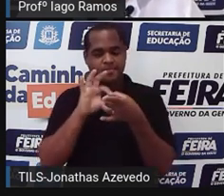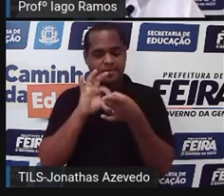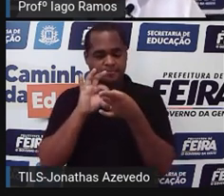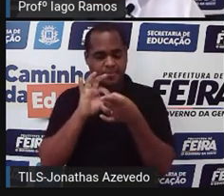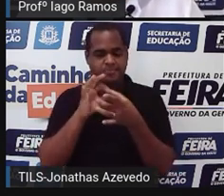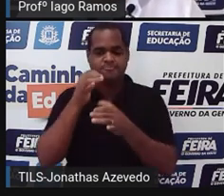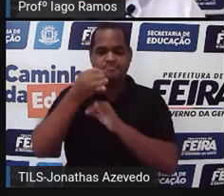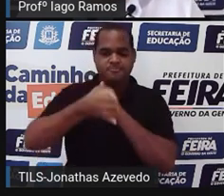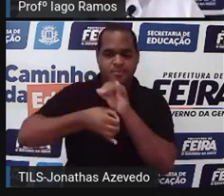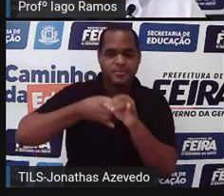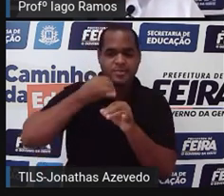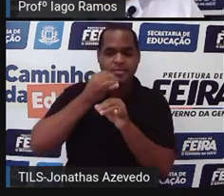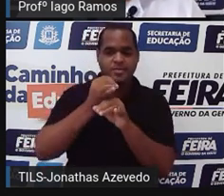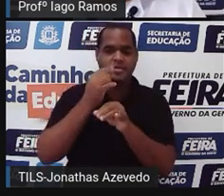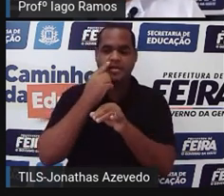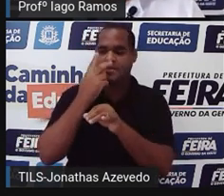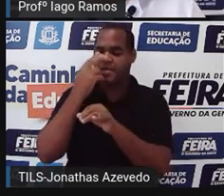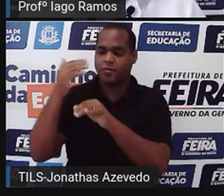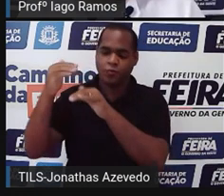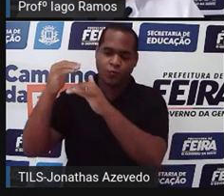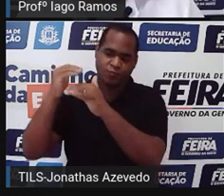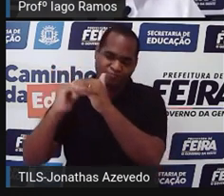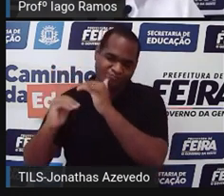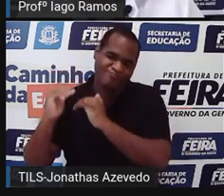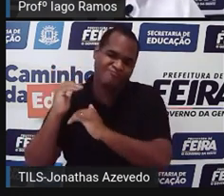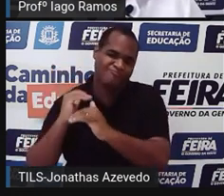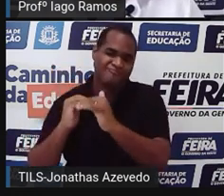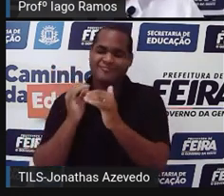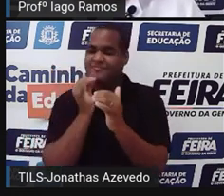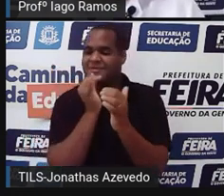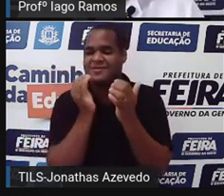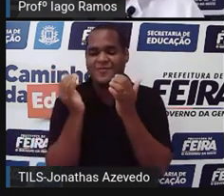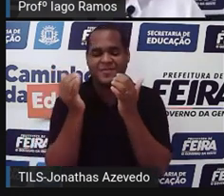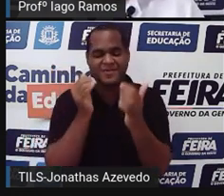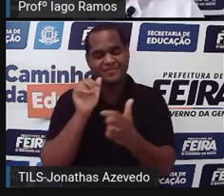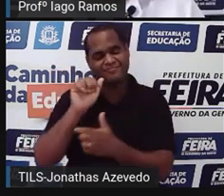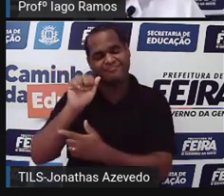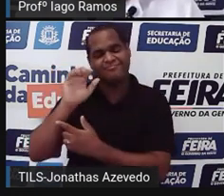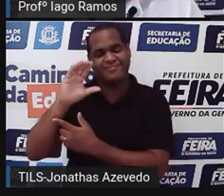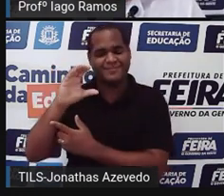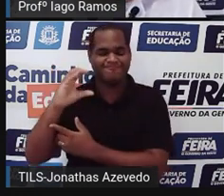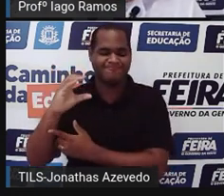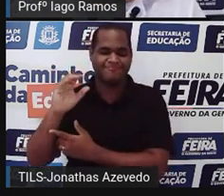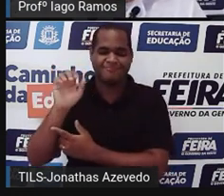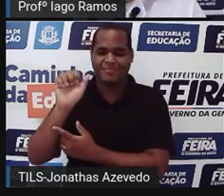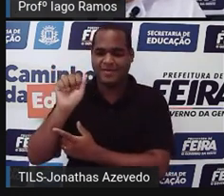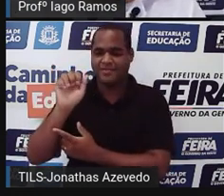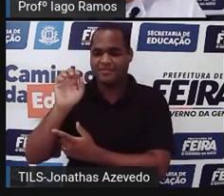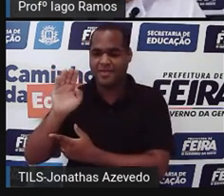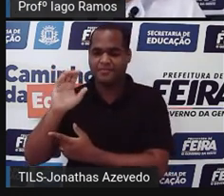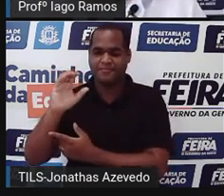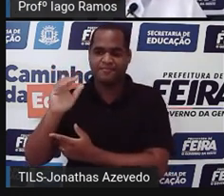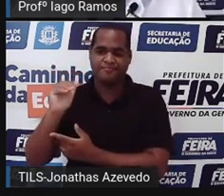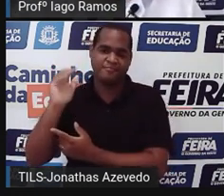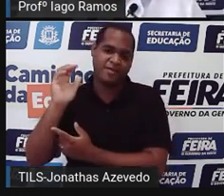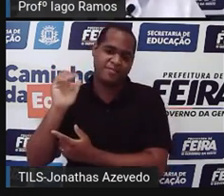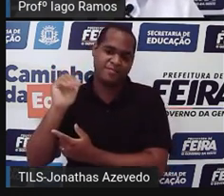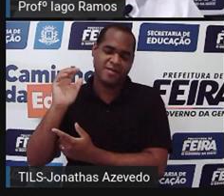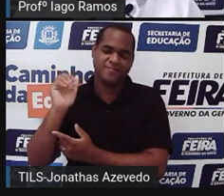grupo ainda são bem inferiores comparados às pessoas que estão nas classes socioeconômicas